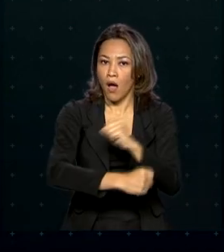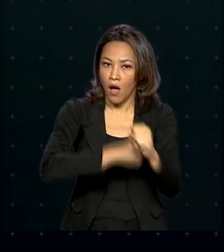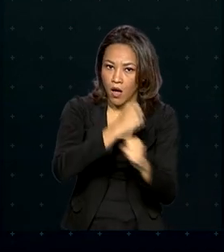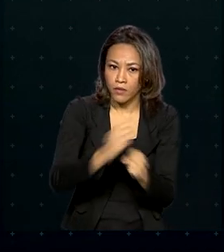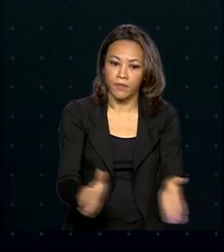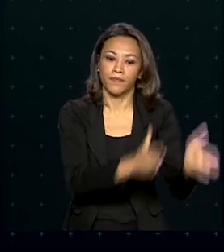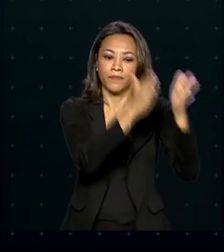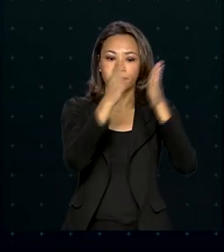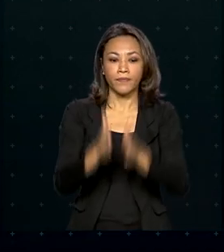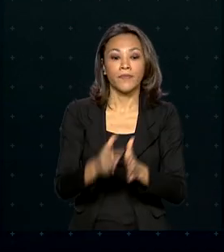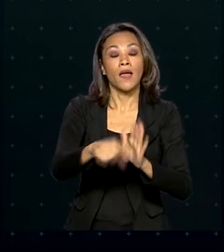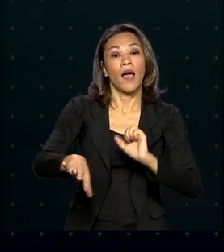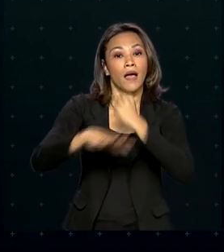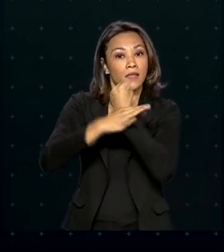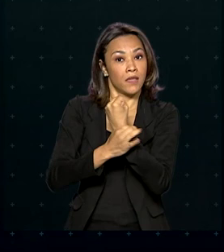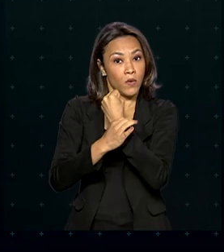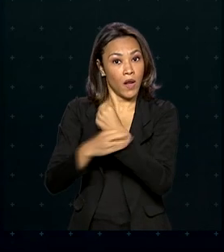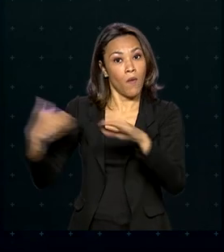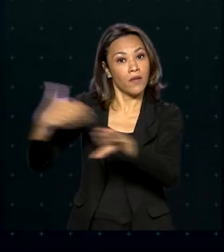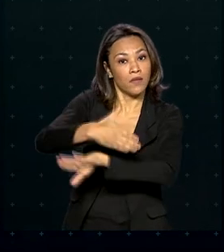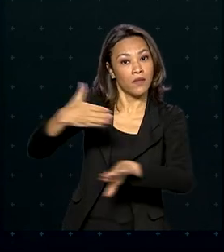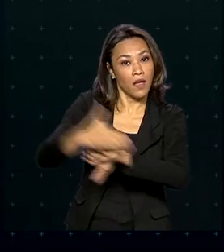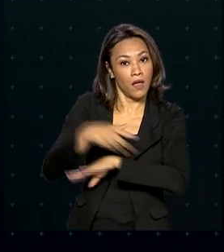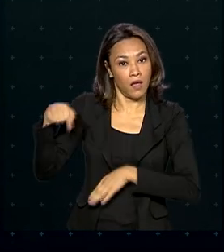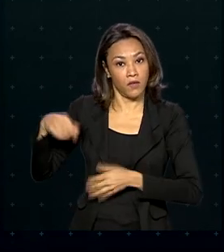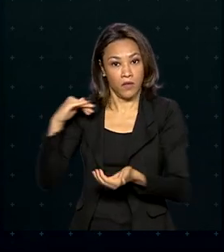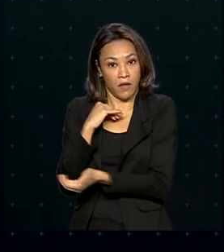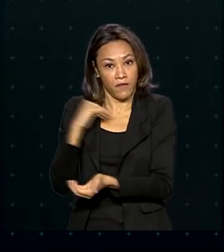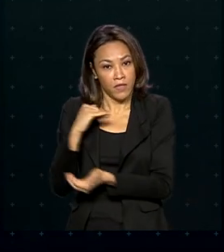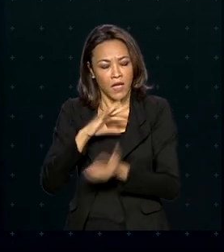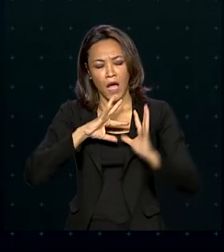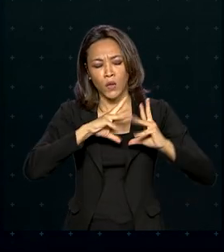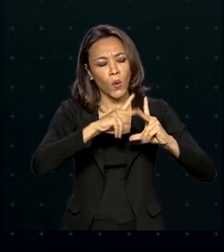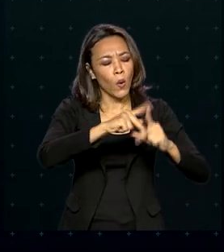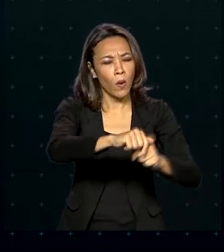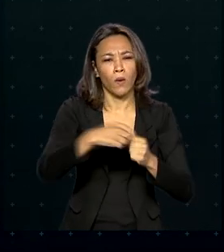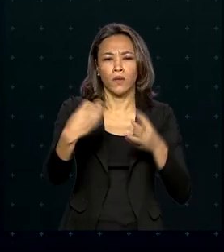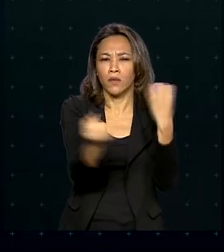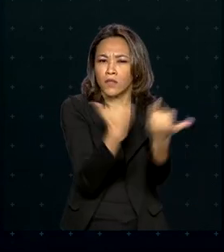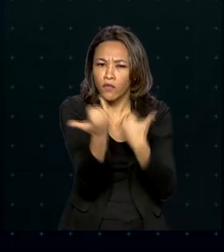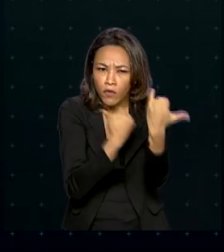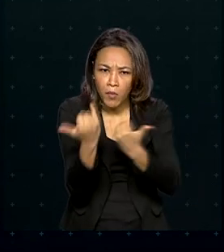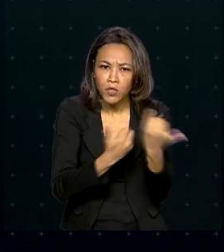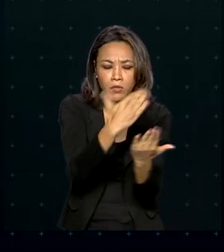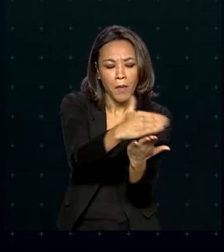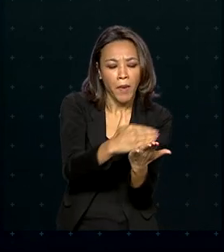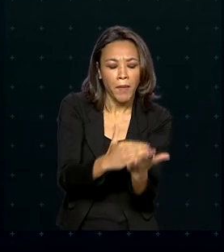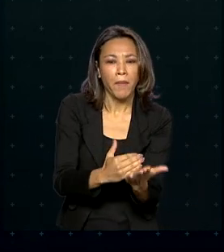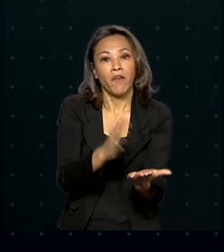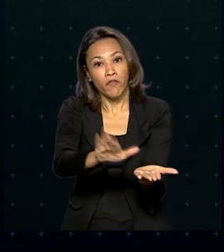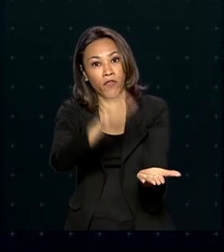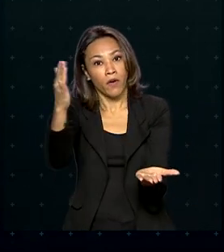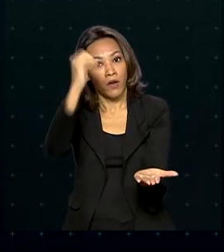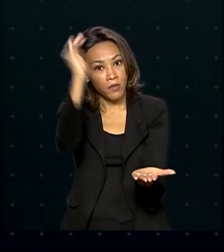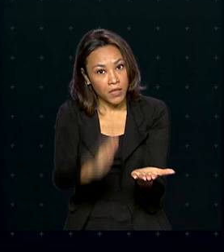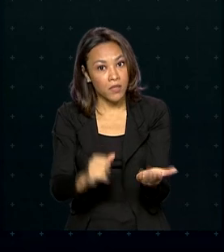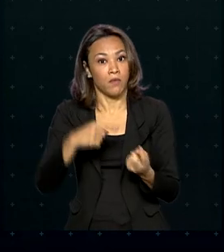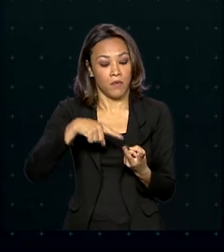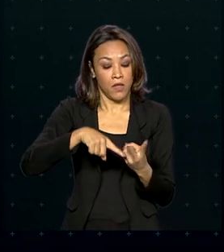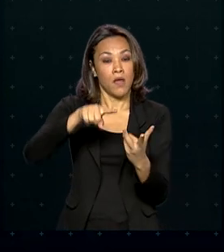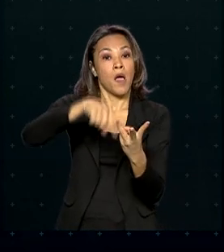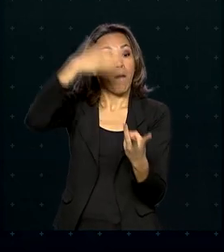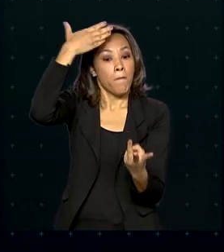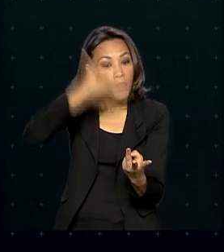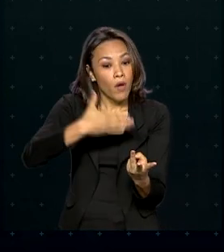garantir o acesso da Anvisa a todos os dados que vão ser gerados dos estudos realizados no exterior, demonstrar que os estudos foram